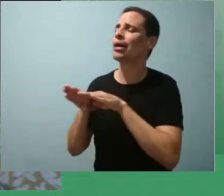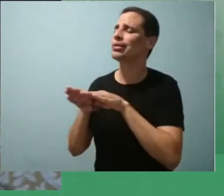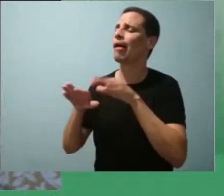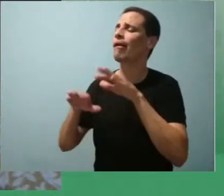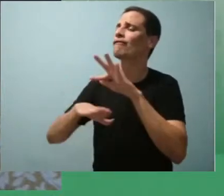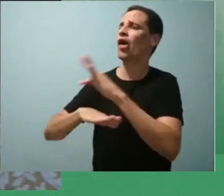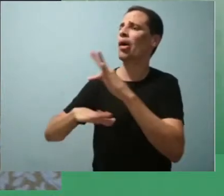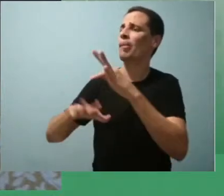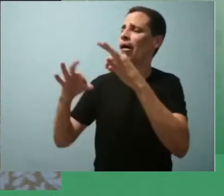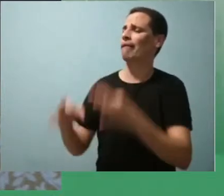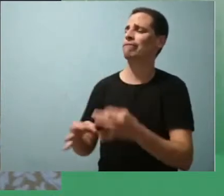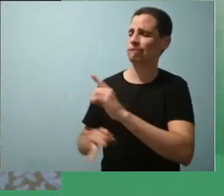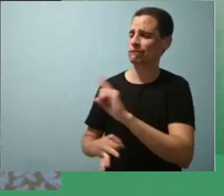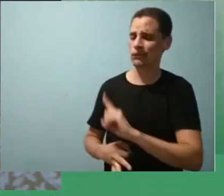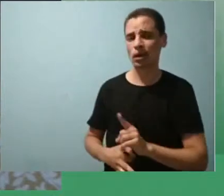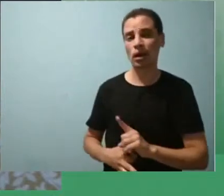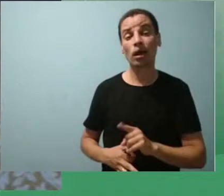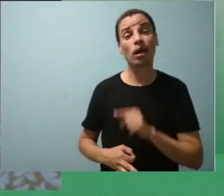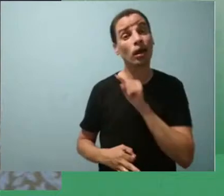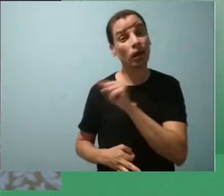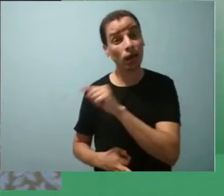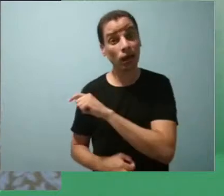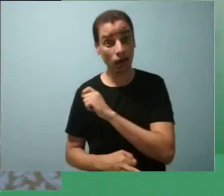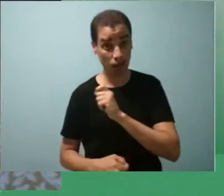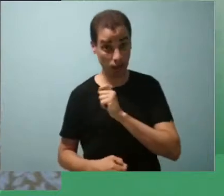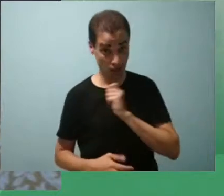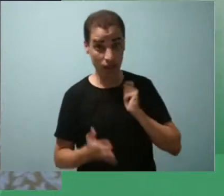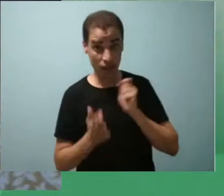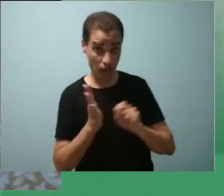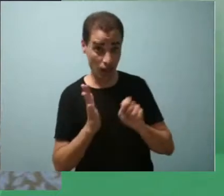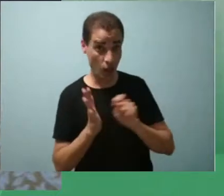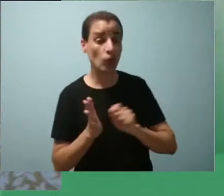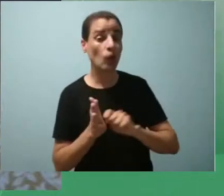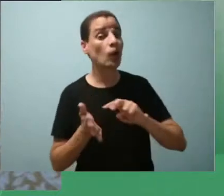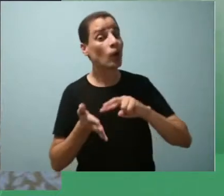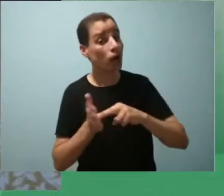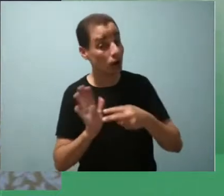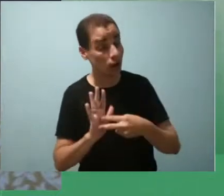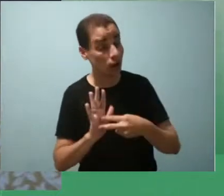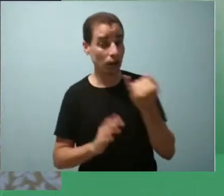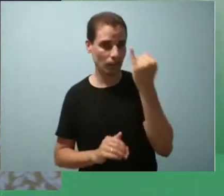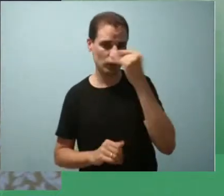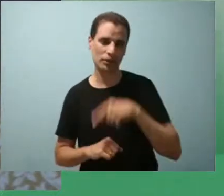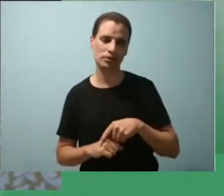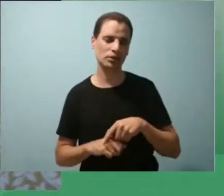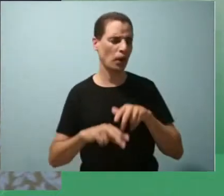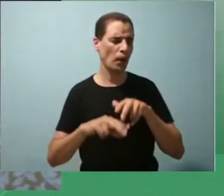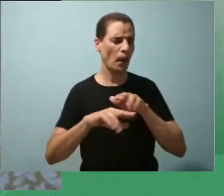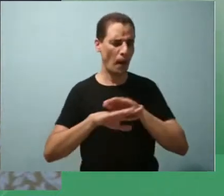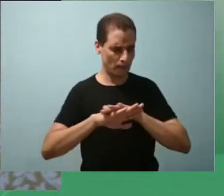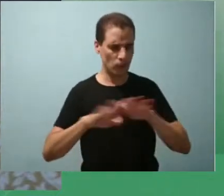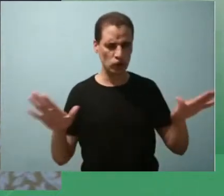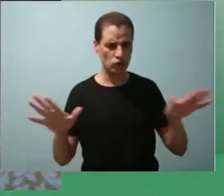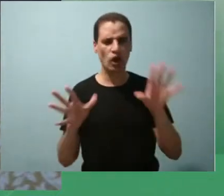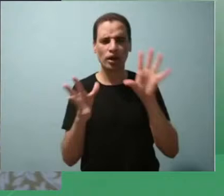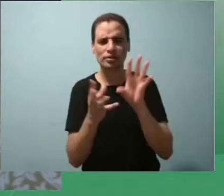significativo para o autor nós percebemos isso é por enquanto só isso mesmo eu trouxe algumas coisas porque não dá para trazer